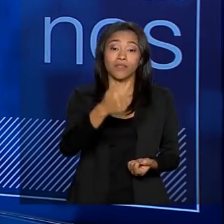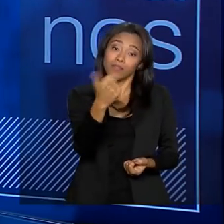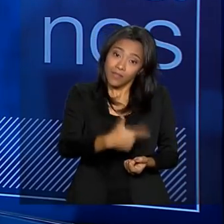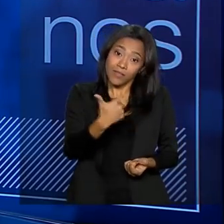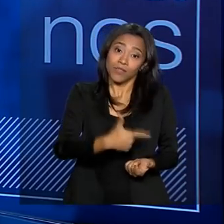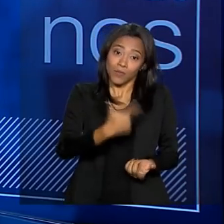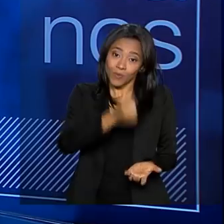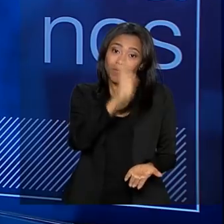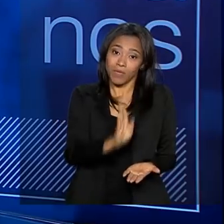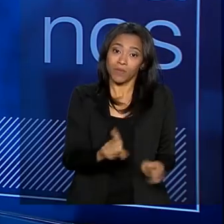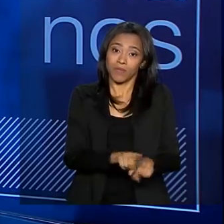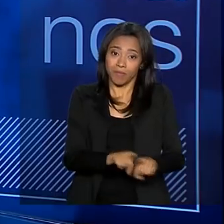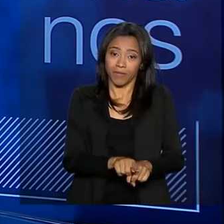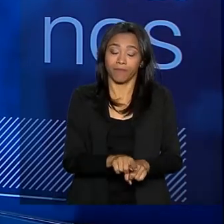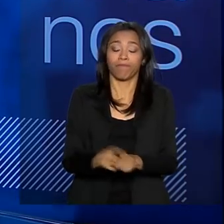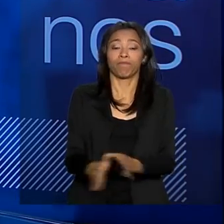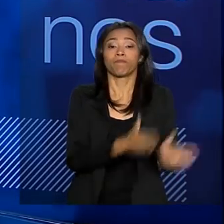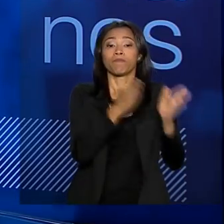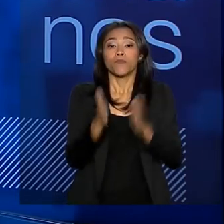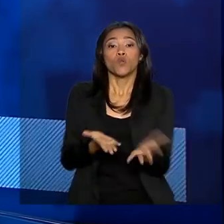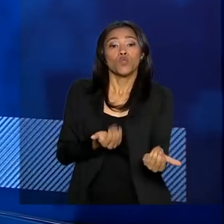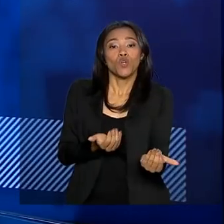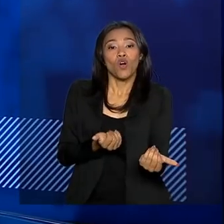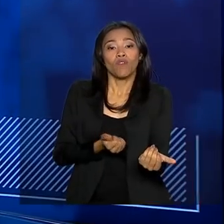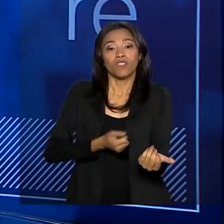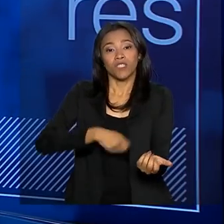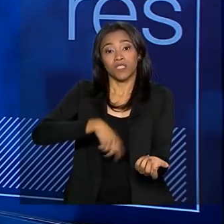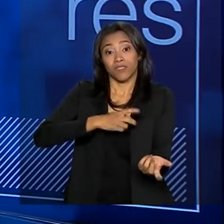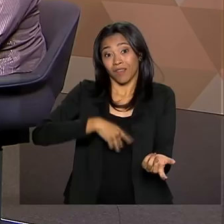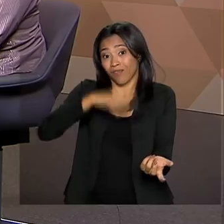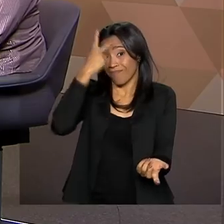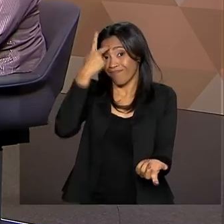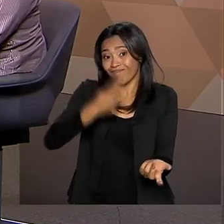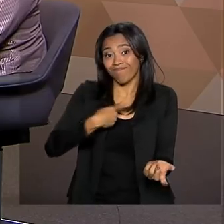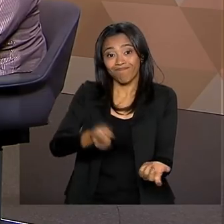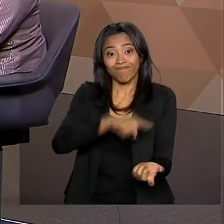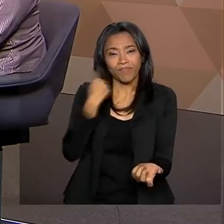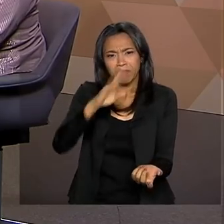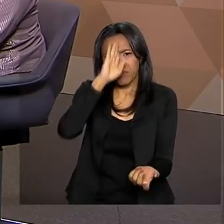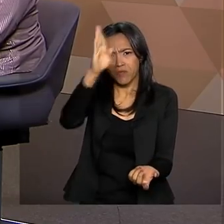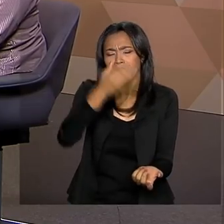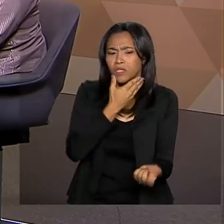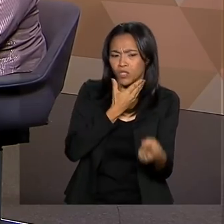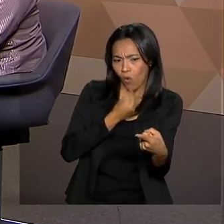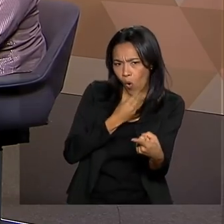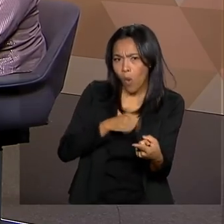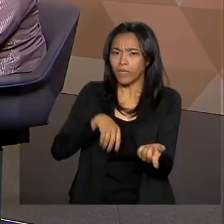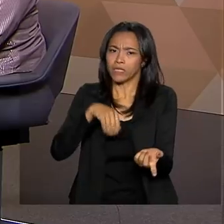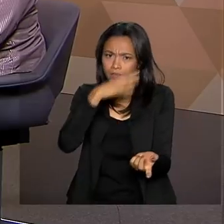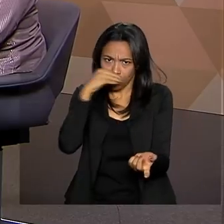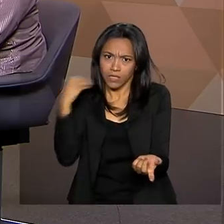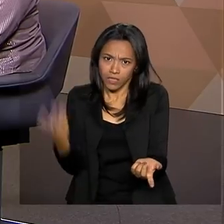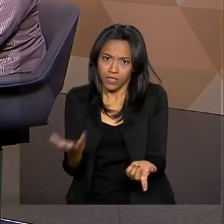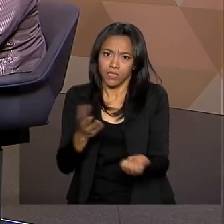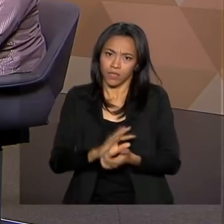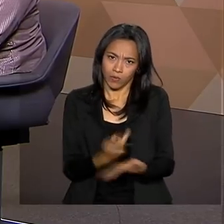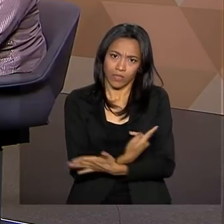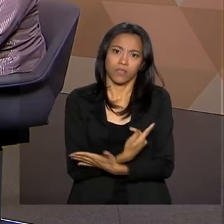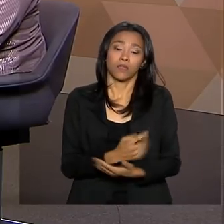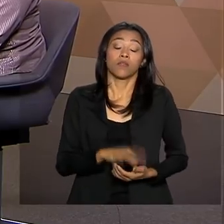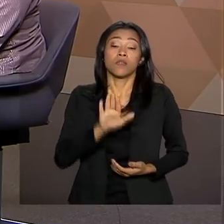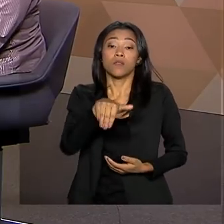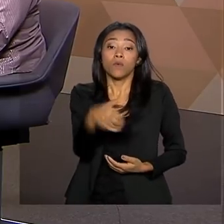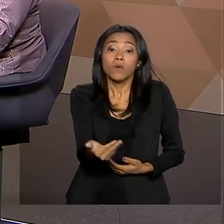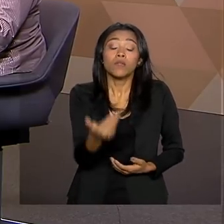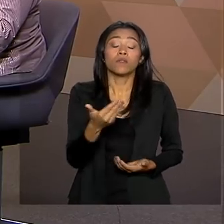Brasil também. Os jovens estão se matando. Principalmente os homens, né? Adolescentes, homens. E aí, quando a gente